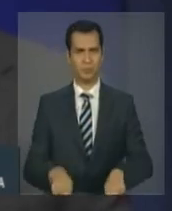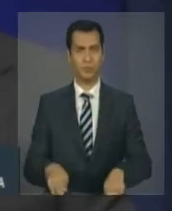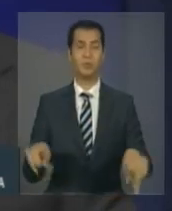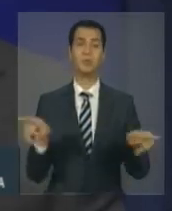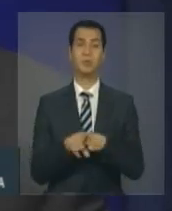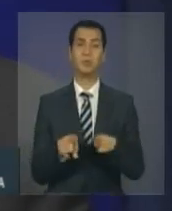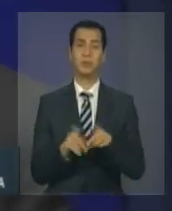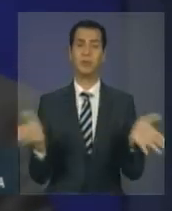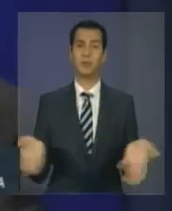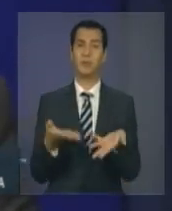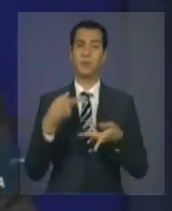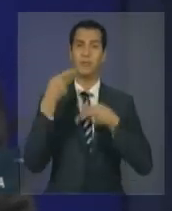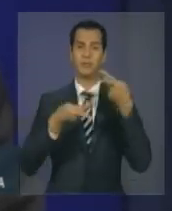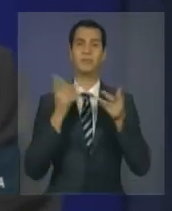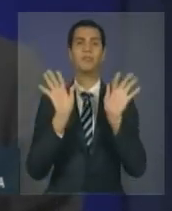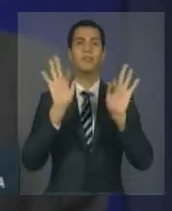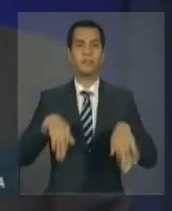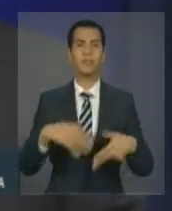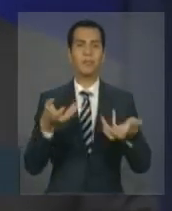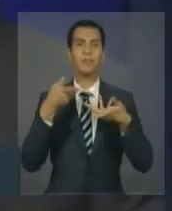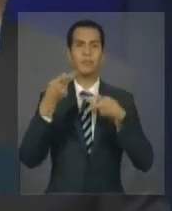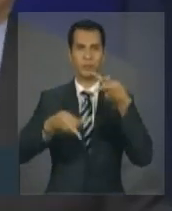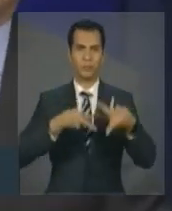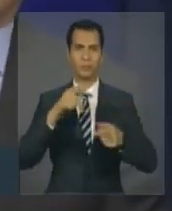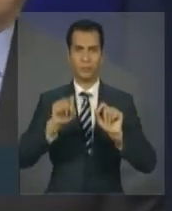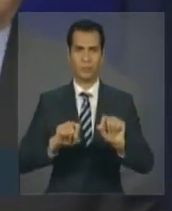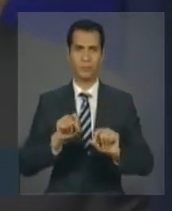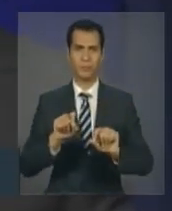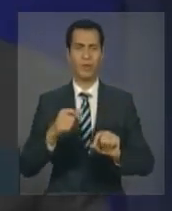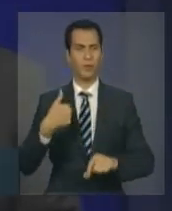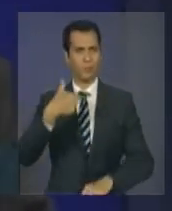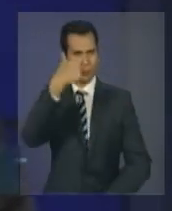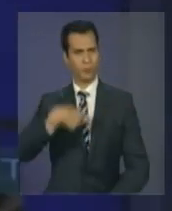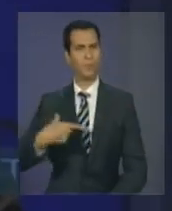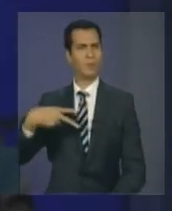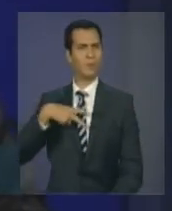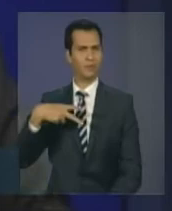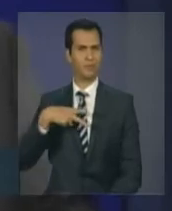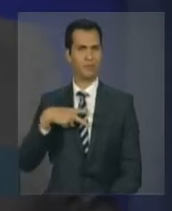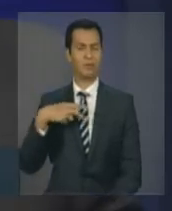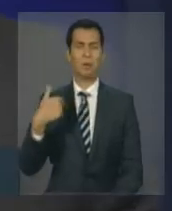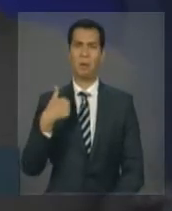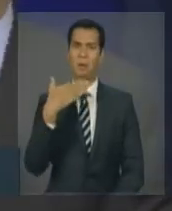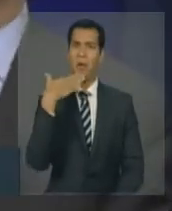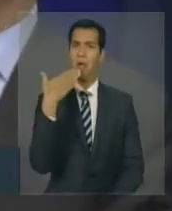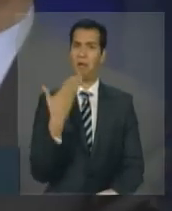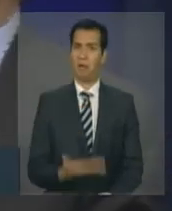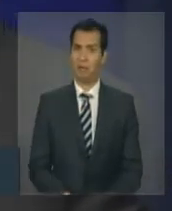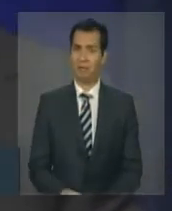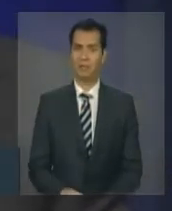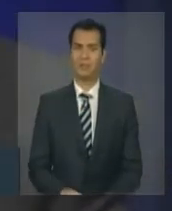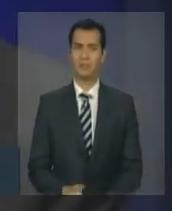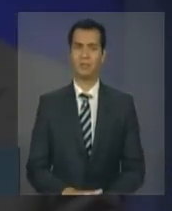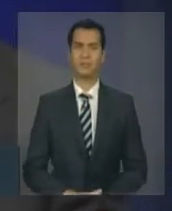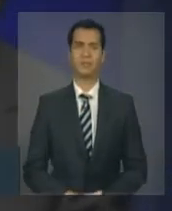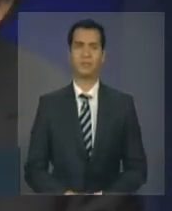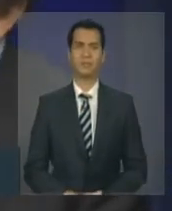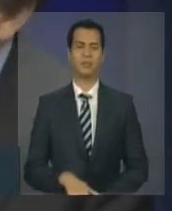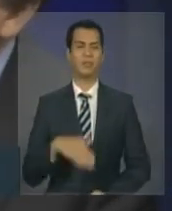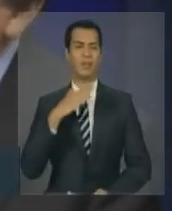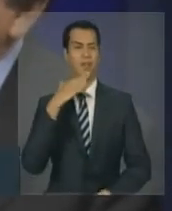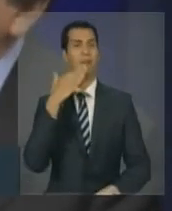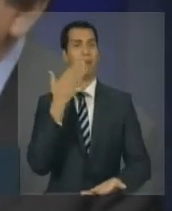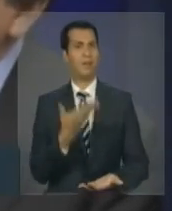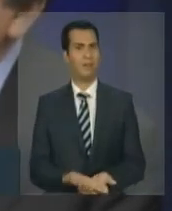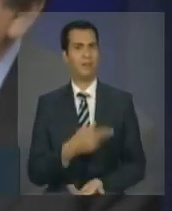terminar com uma observação muito pessoal. Fiquei muito impressionado com aquilo que a Presidenta